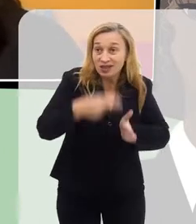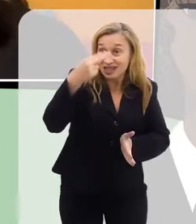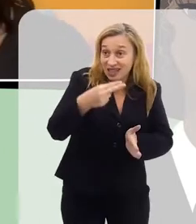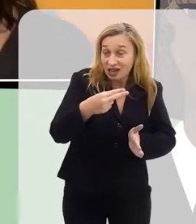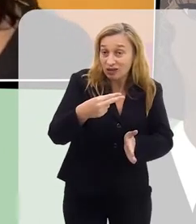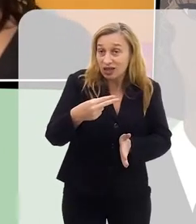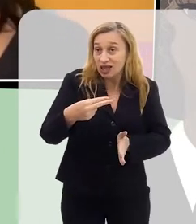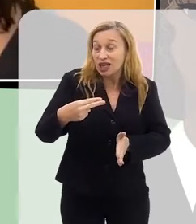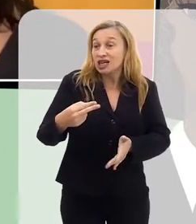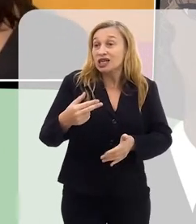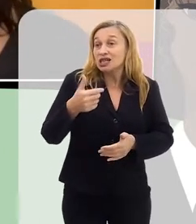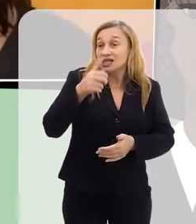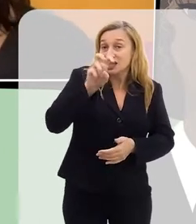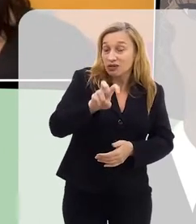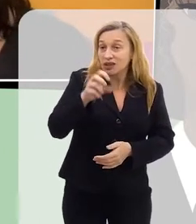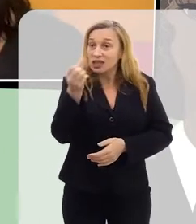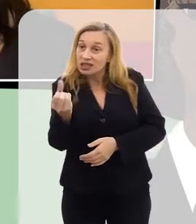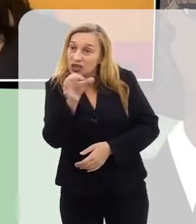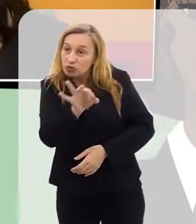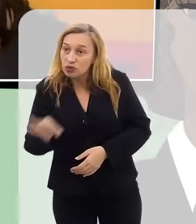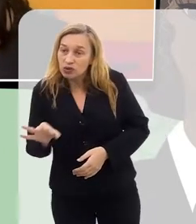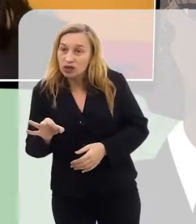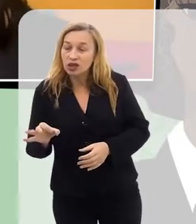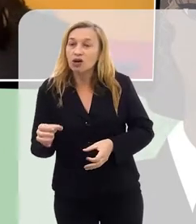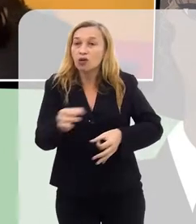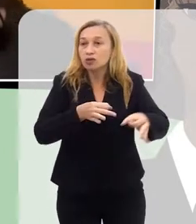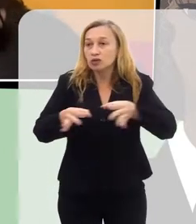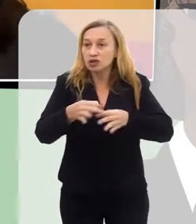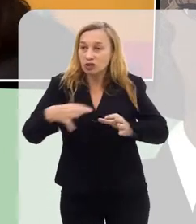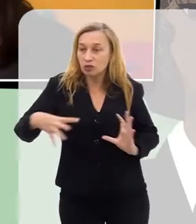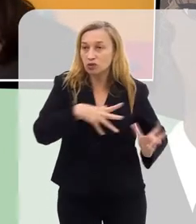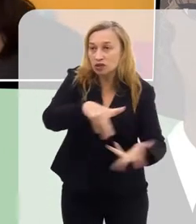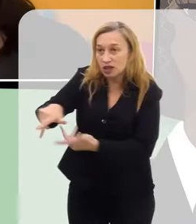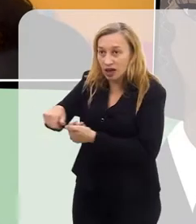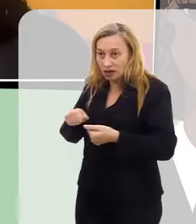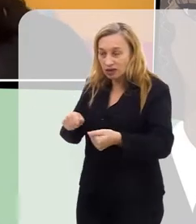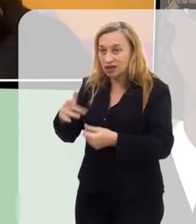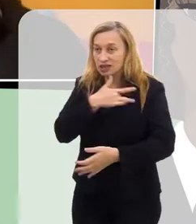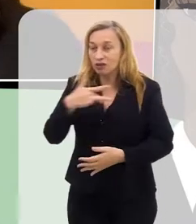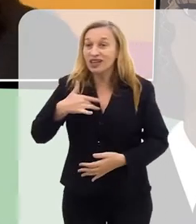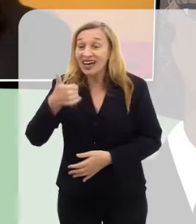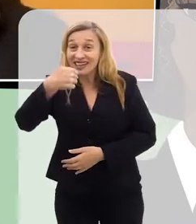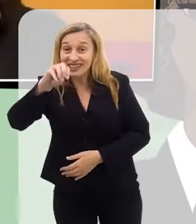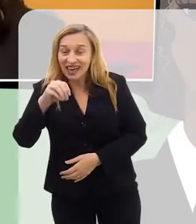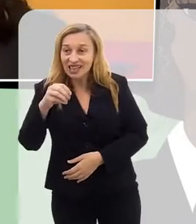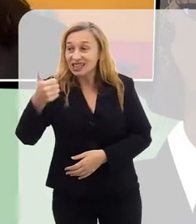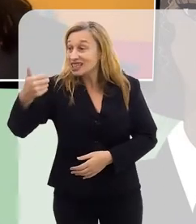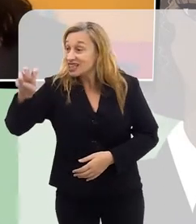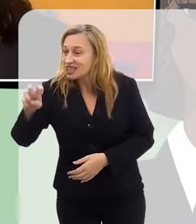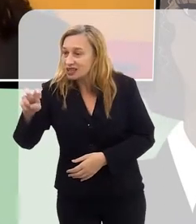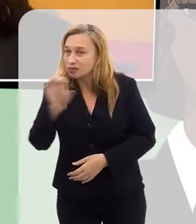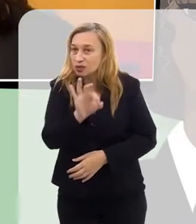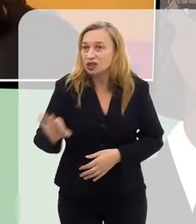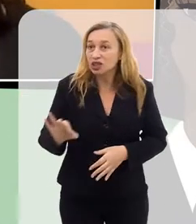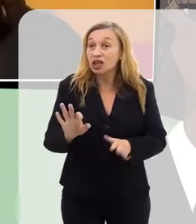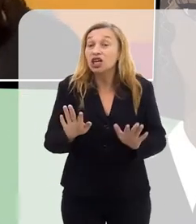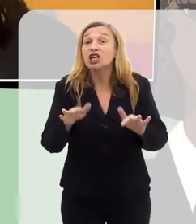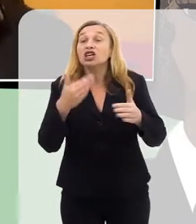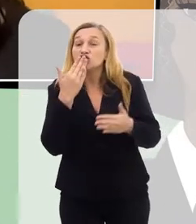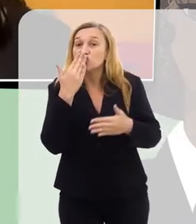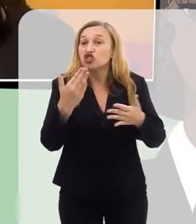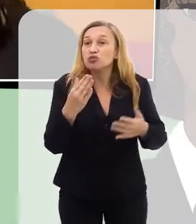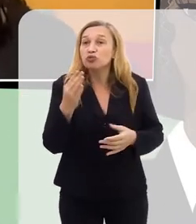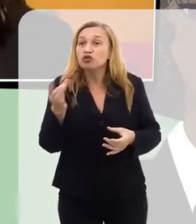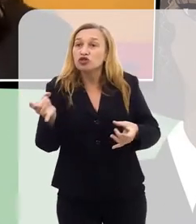56%, quando recomendado pela Organização Mundial de Saúde, é entre 10% e 15%. Então, que tipo de rejeição que